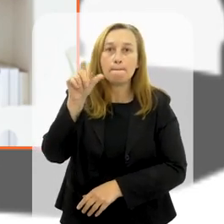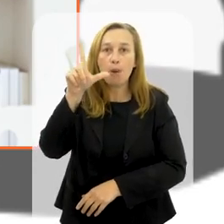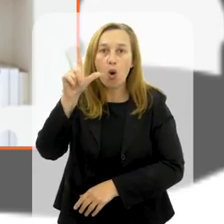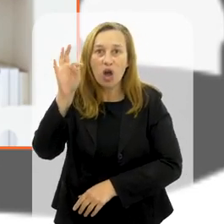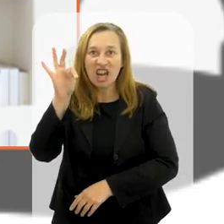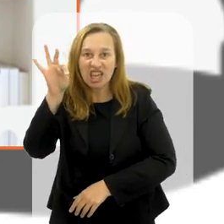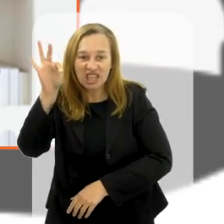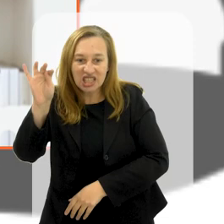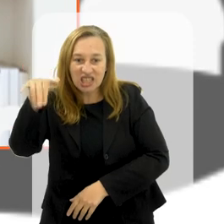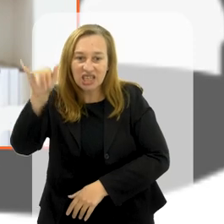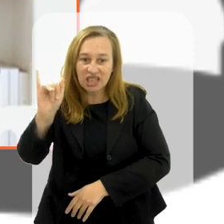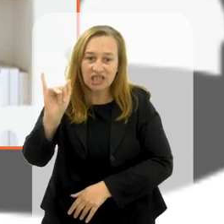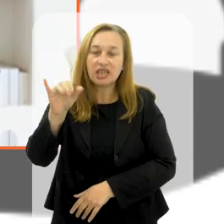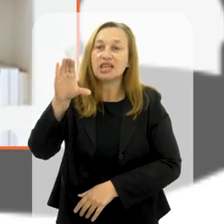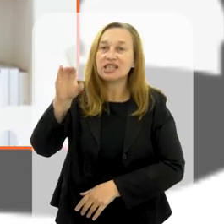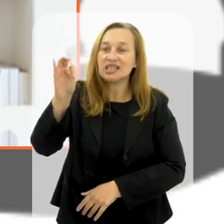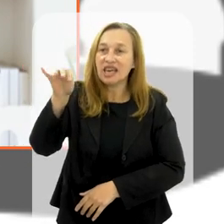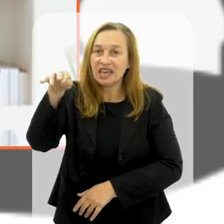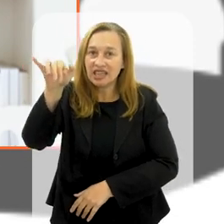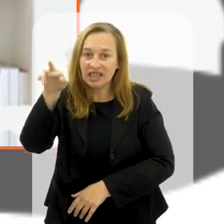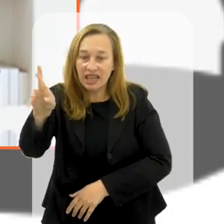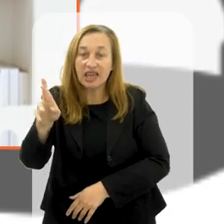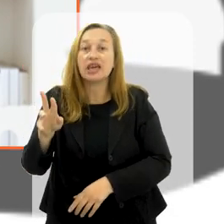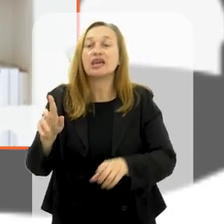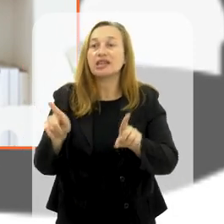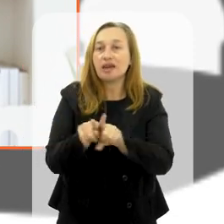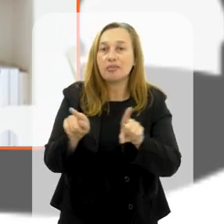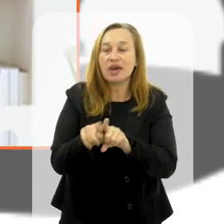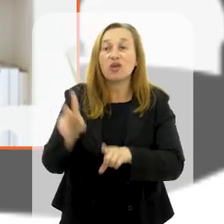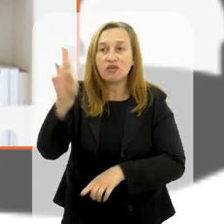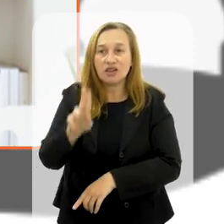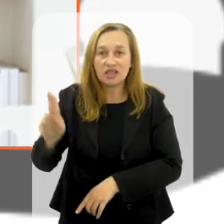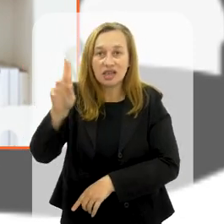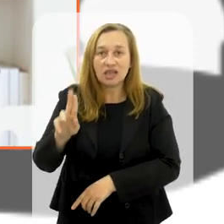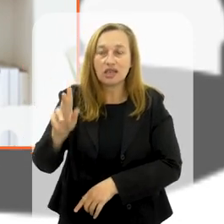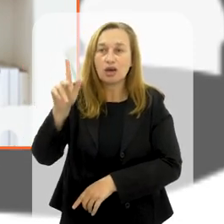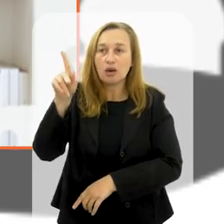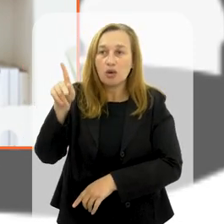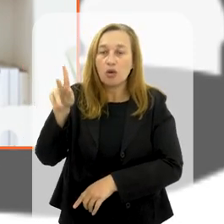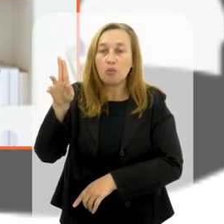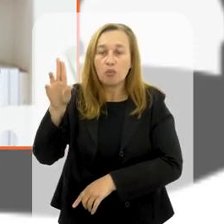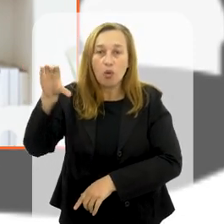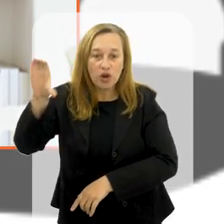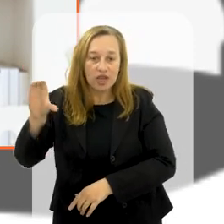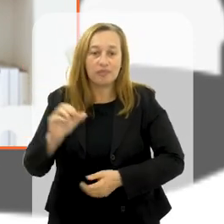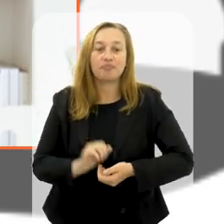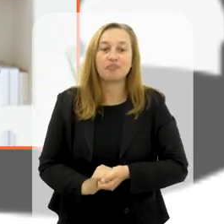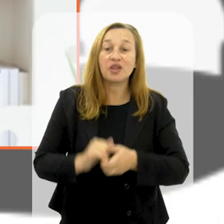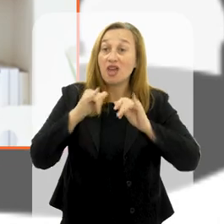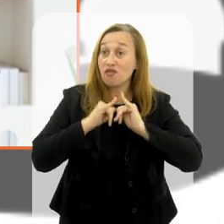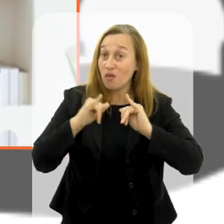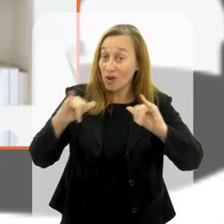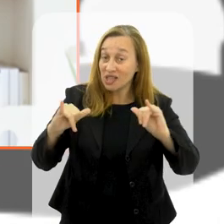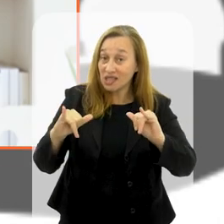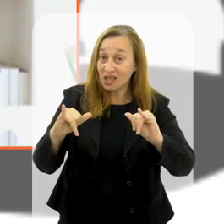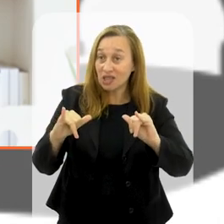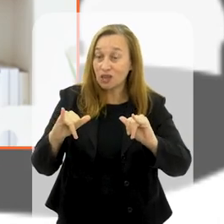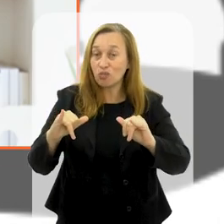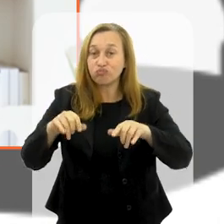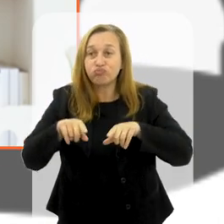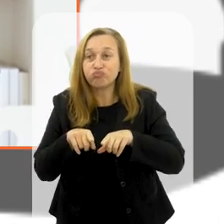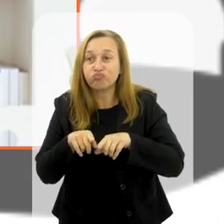com a Rede Jubileu Sul Brasil e com o apoio da Fundação Ford. A publicação, fruto de uma